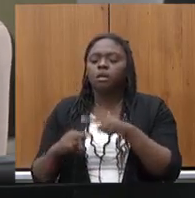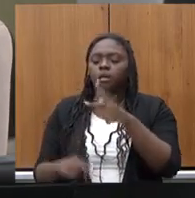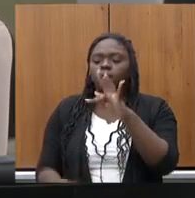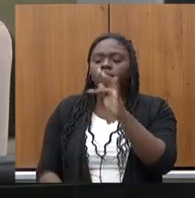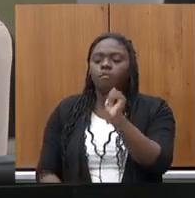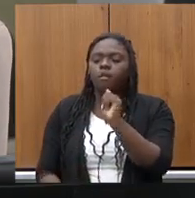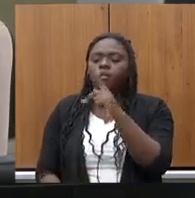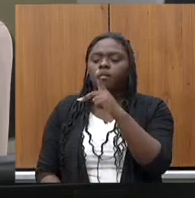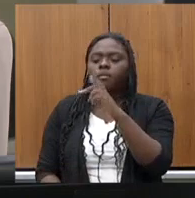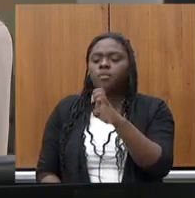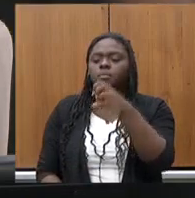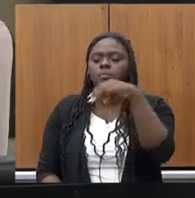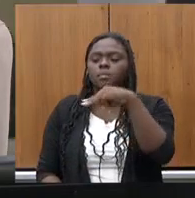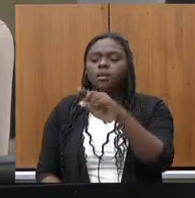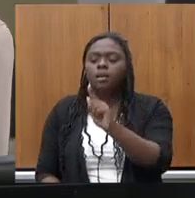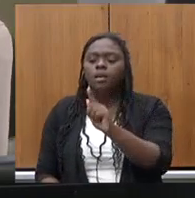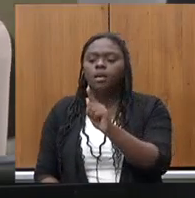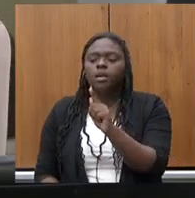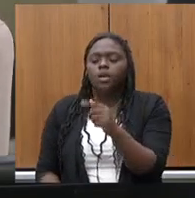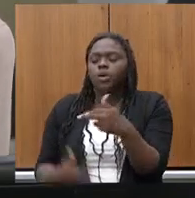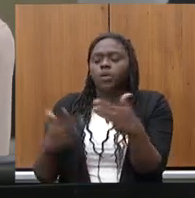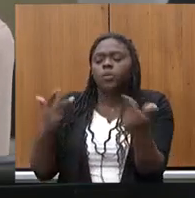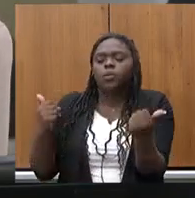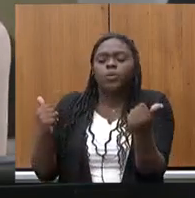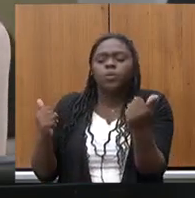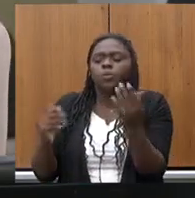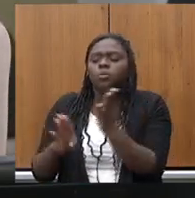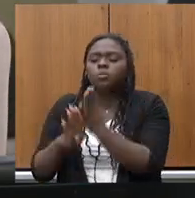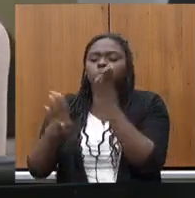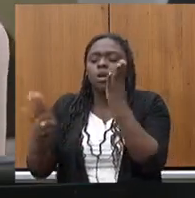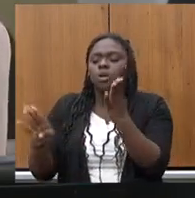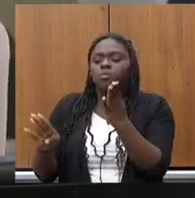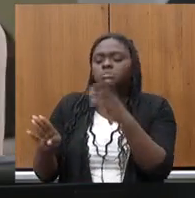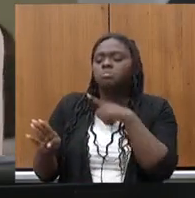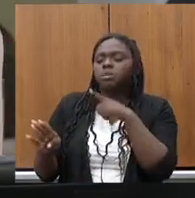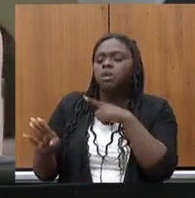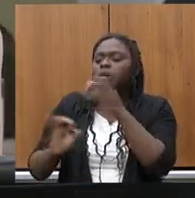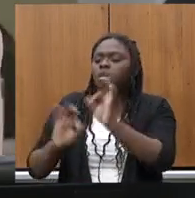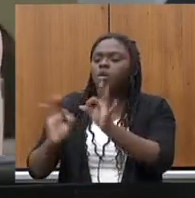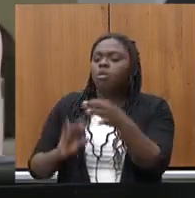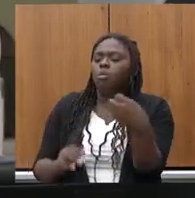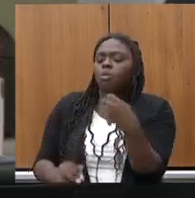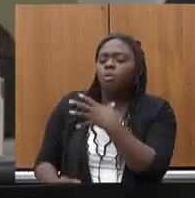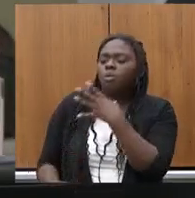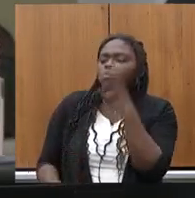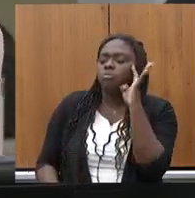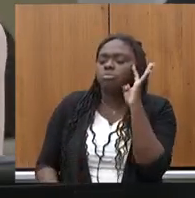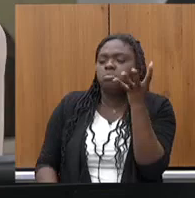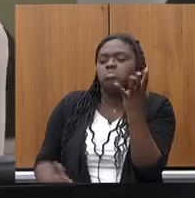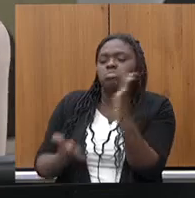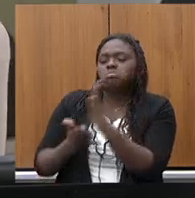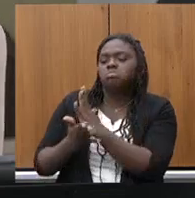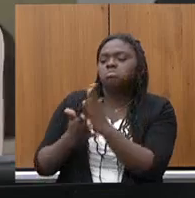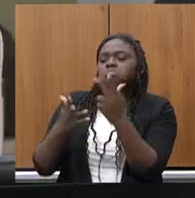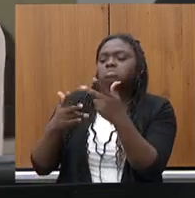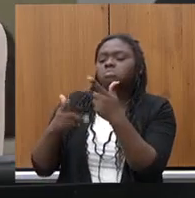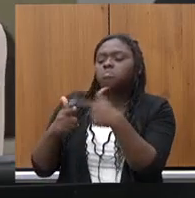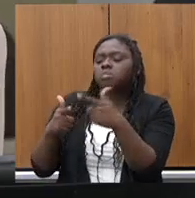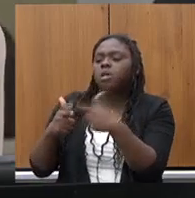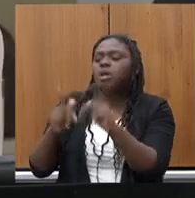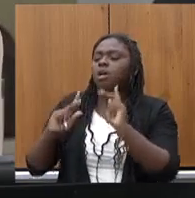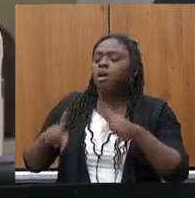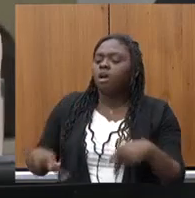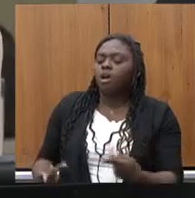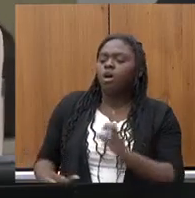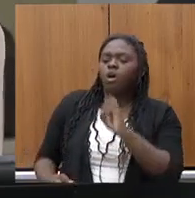algo que foi descoberto alguma inovação que tenha solucionado algum problema da humanidade ou